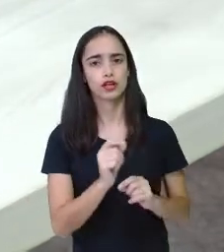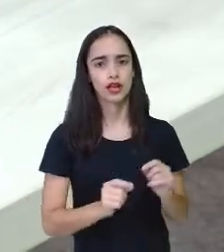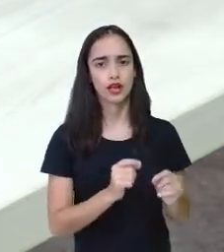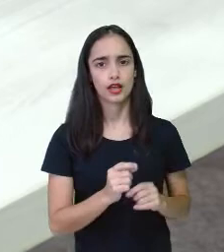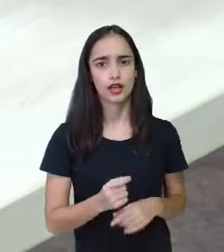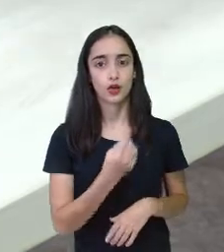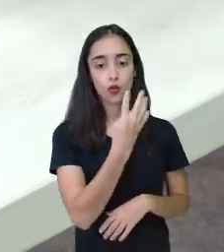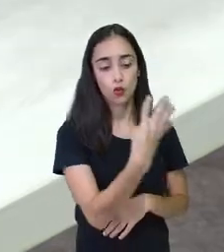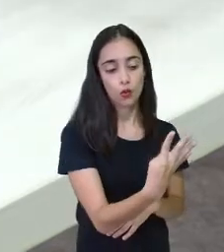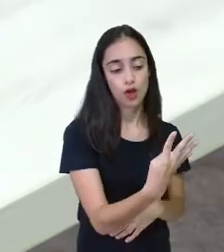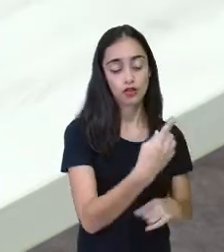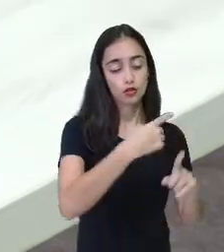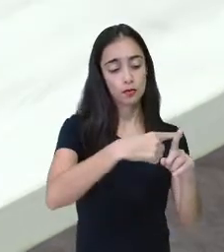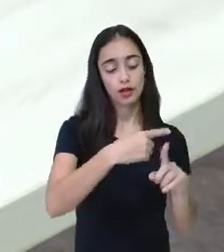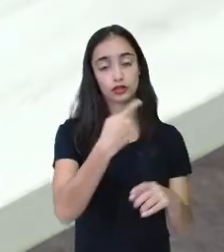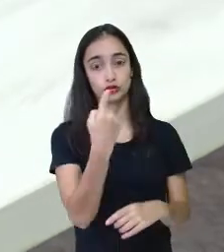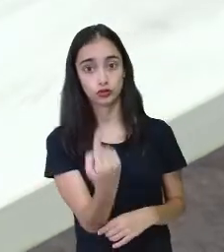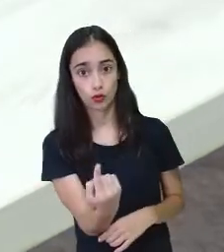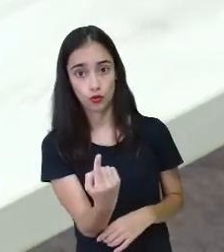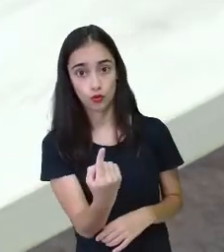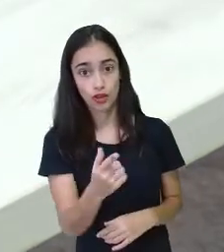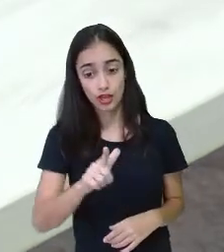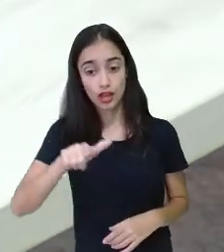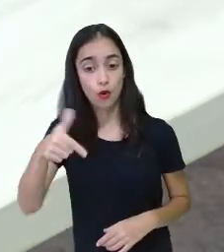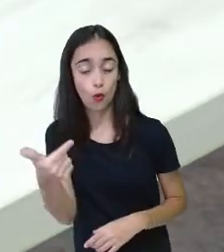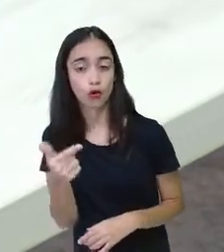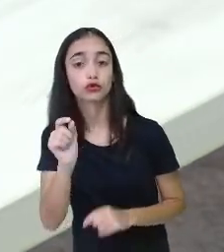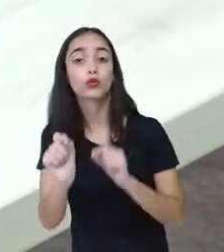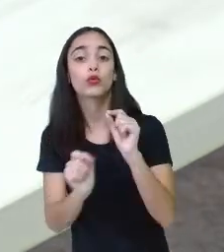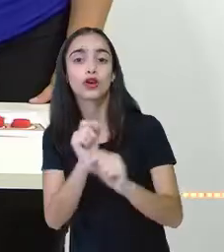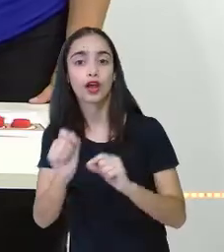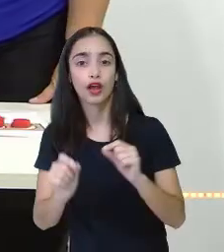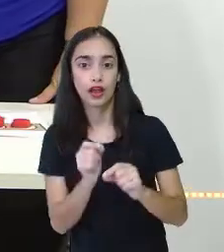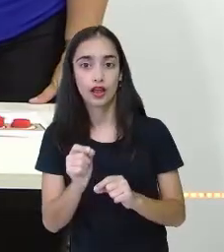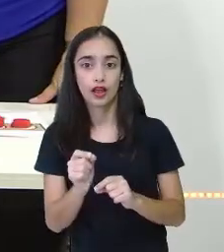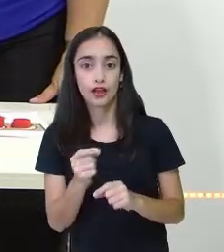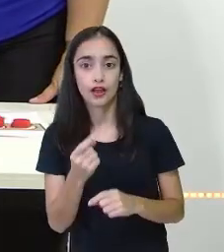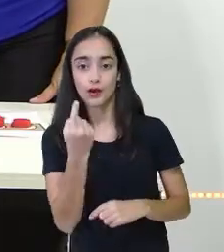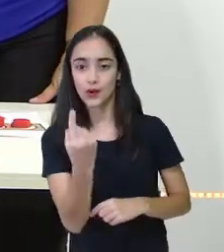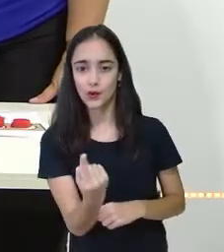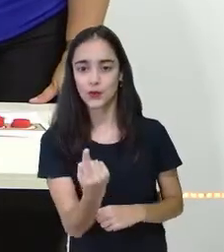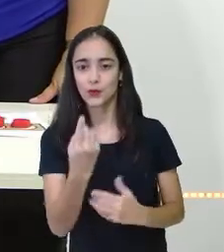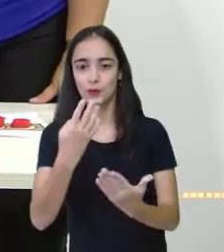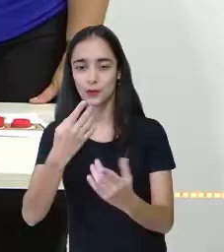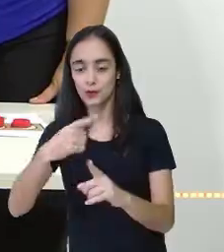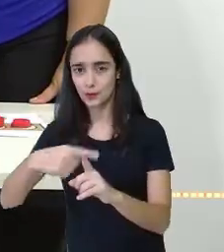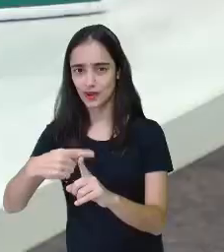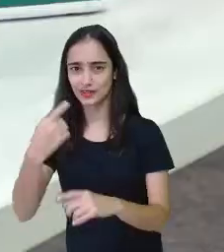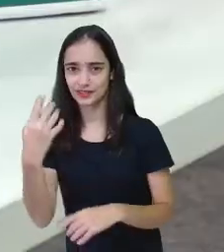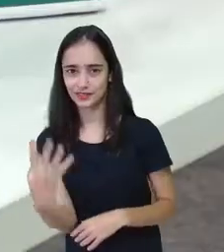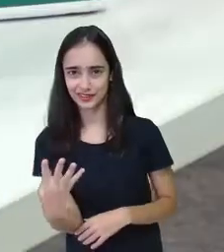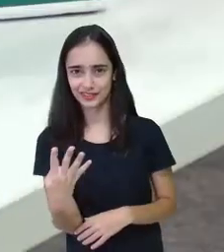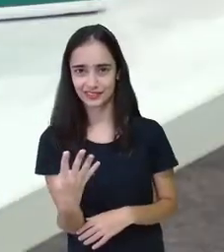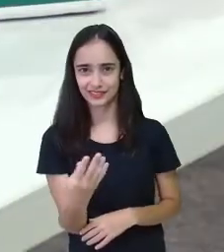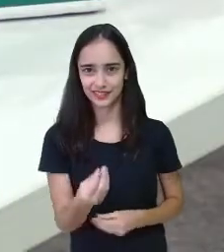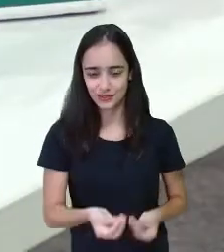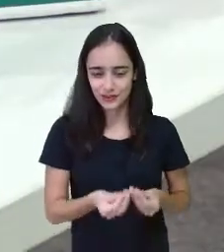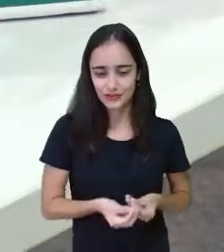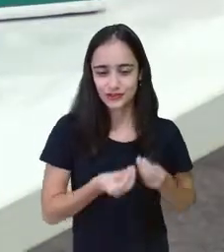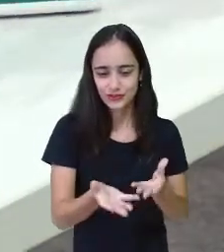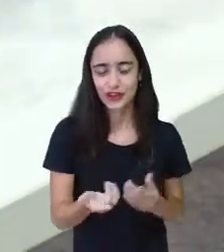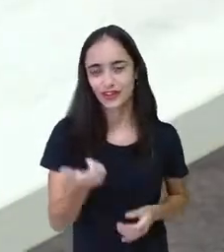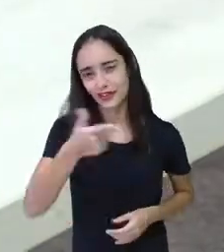mais 4. Mas o resultado foi o mesmo. Joga aí, professora Josi. Vou jogar de novo. Caiu na